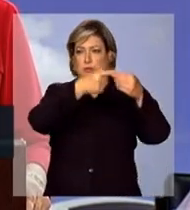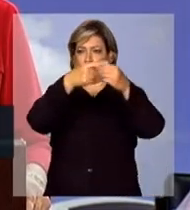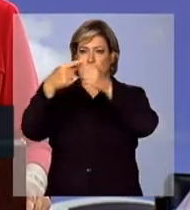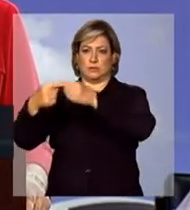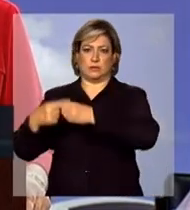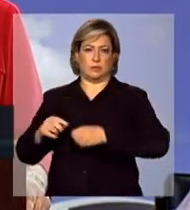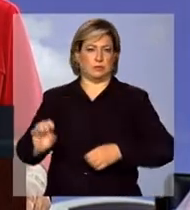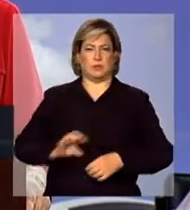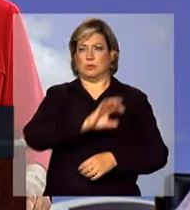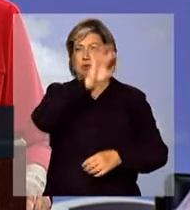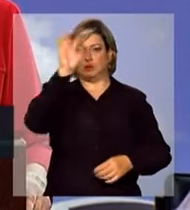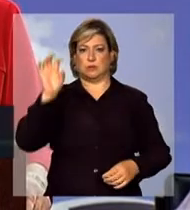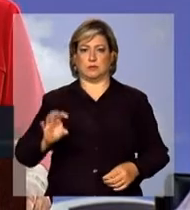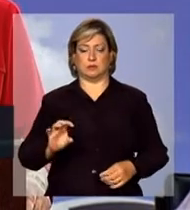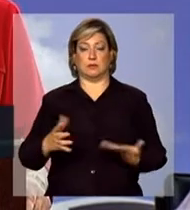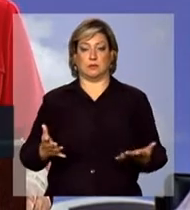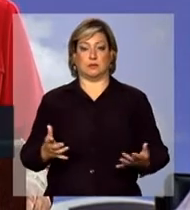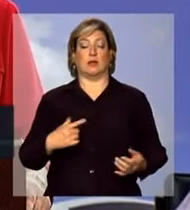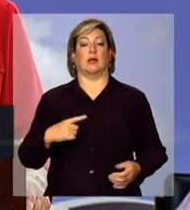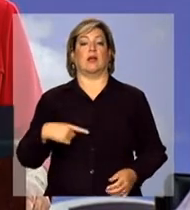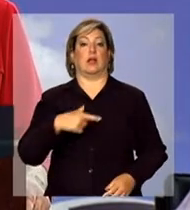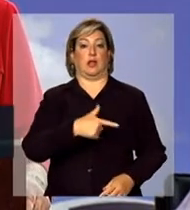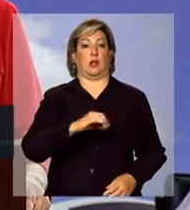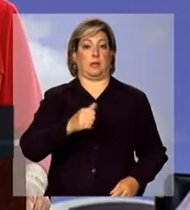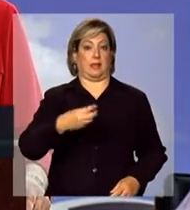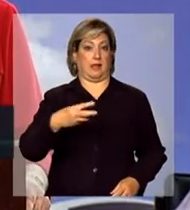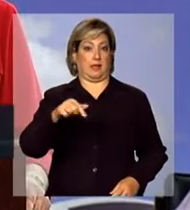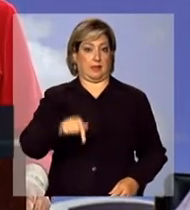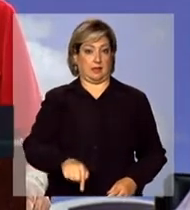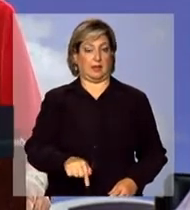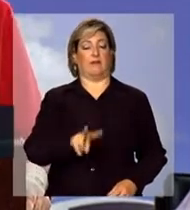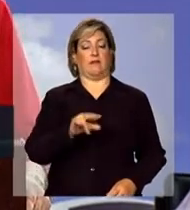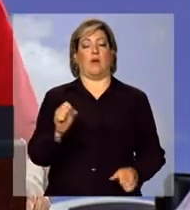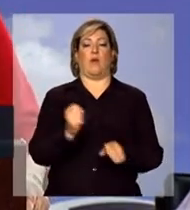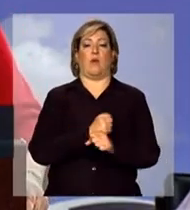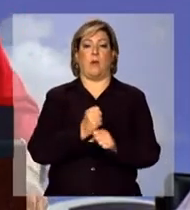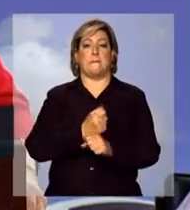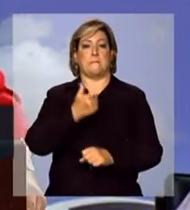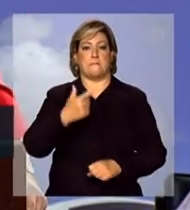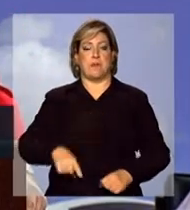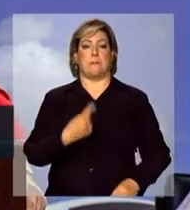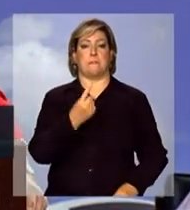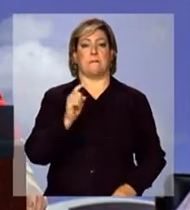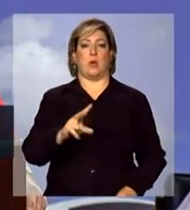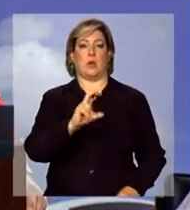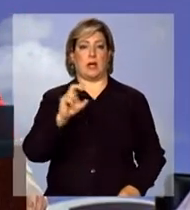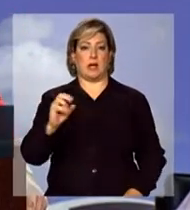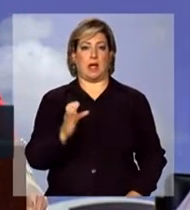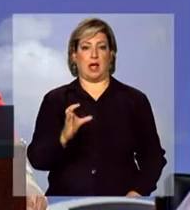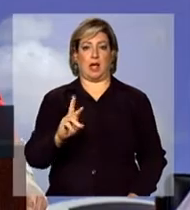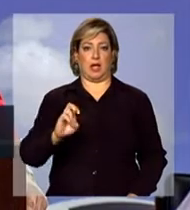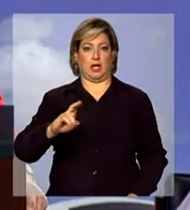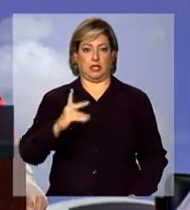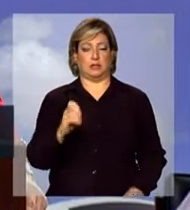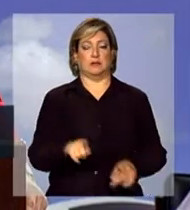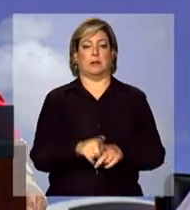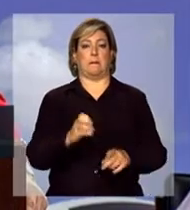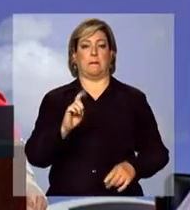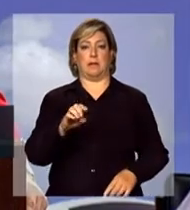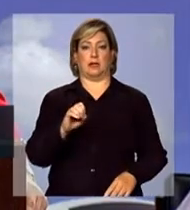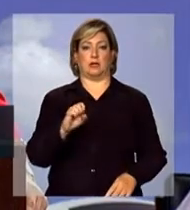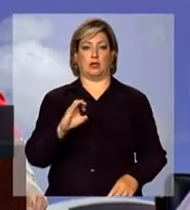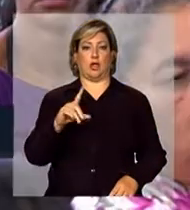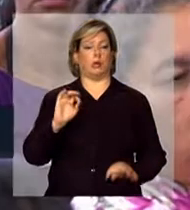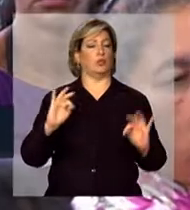Em 2013, nós vamos construir mais 1.500 creches e pré-escolas em